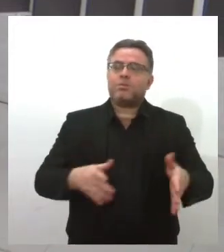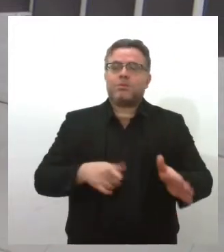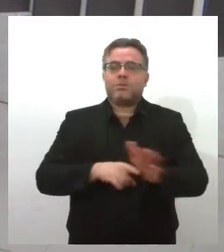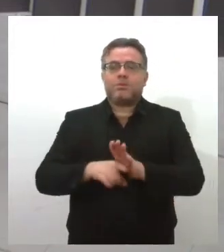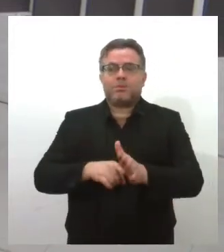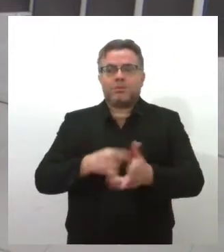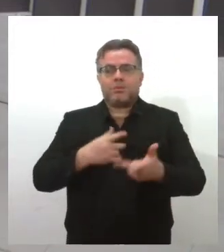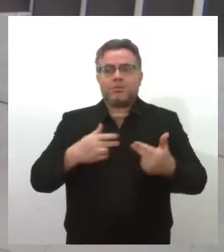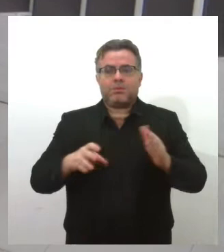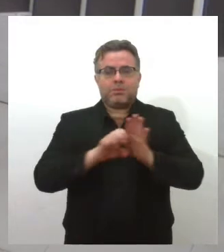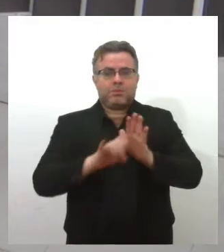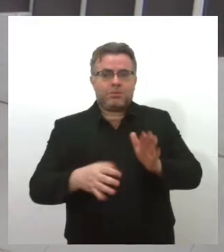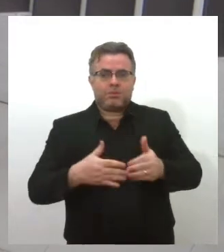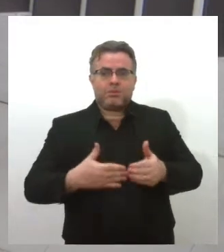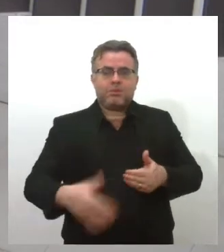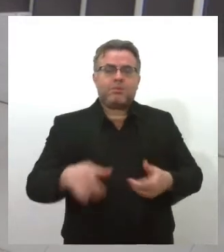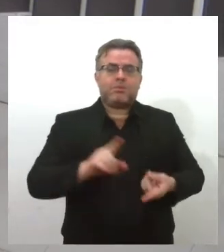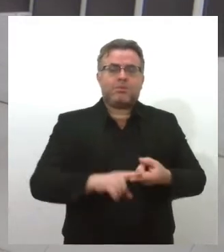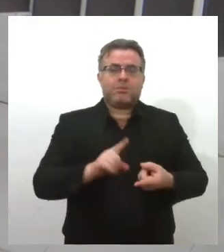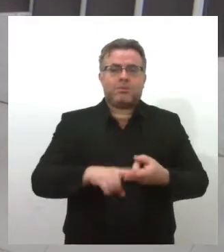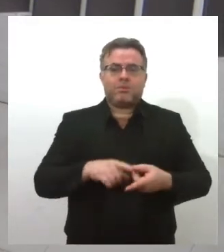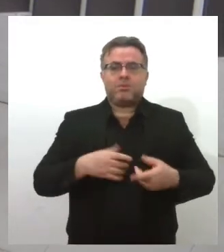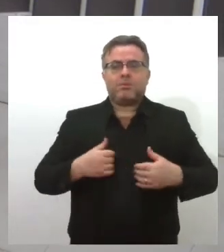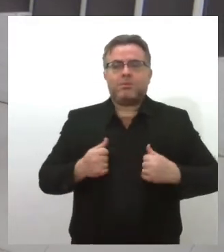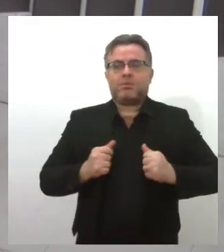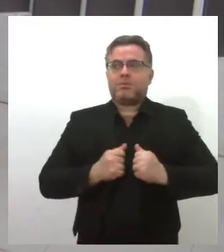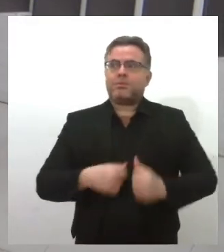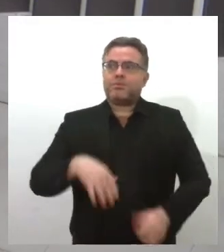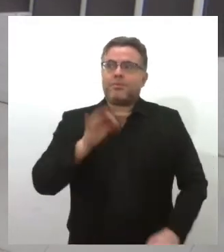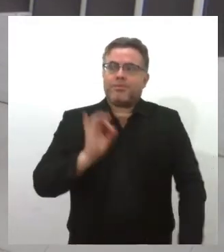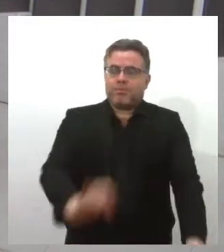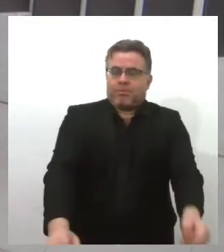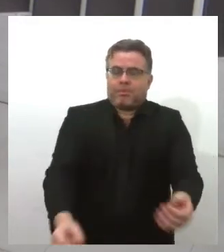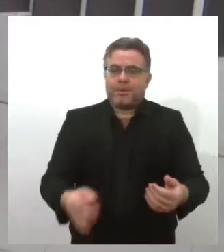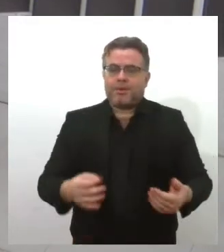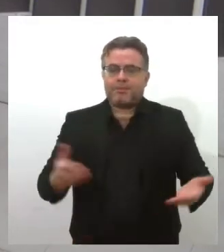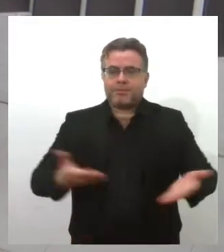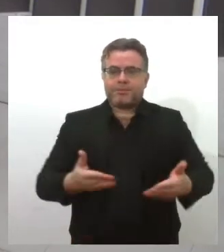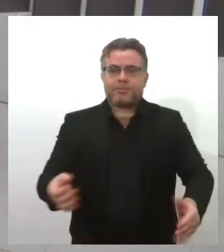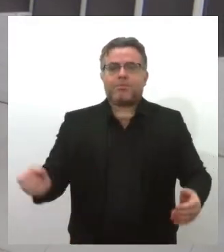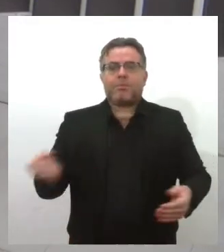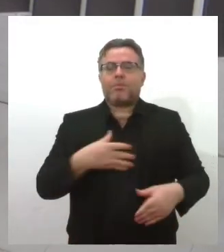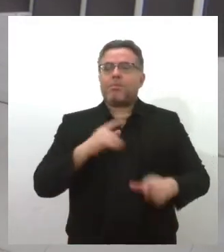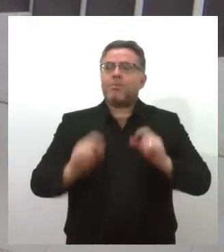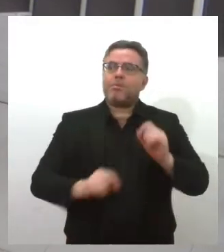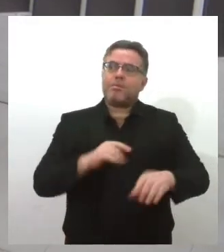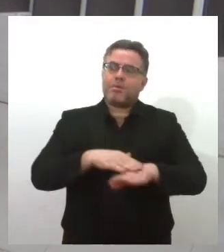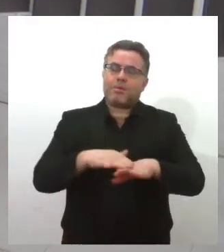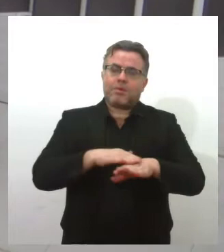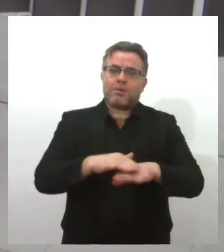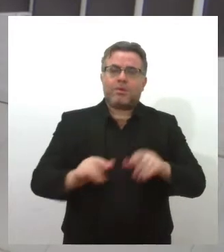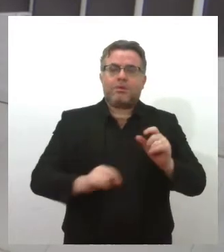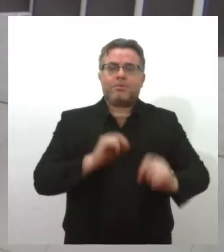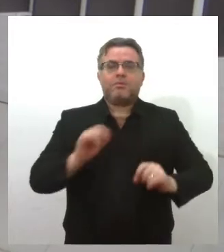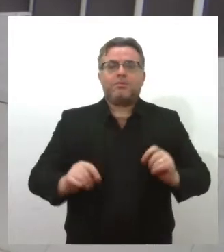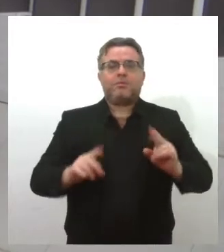outros editais ao longo desse ano. Com certeza. Recentemente tivemos a oportunidade de conversar, mostrar um pouco do trabalho